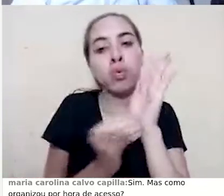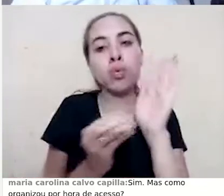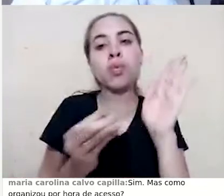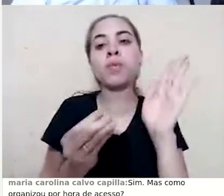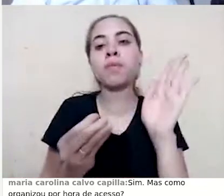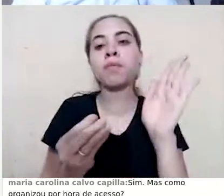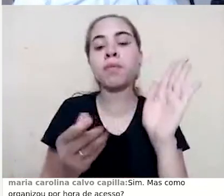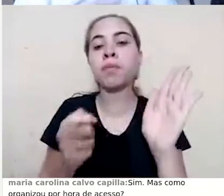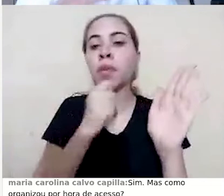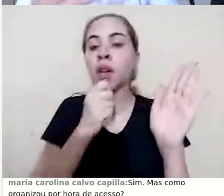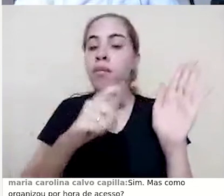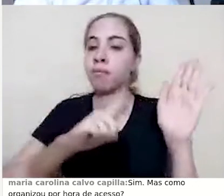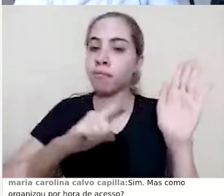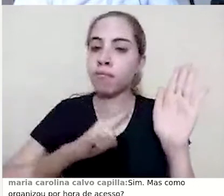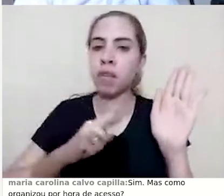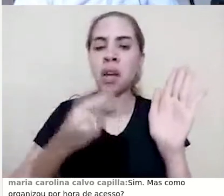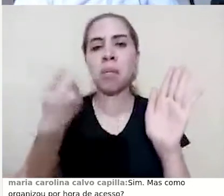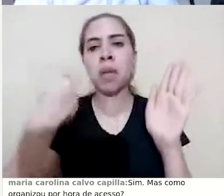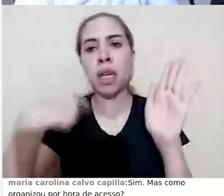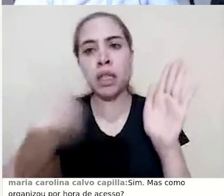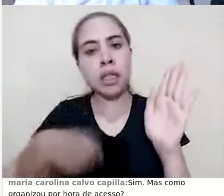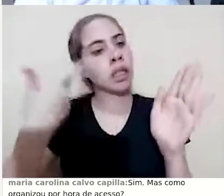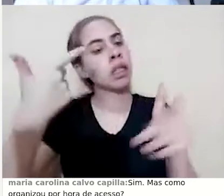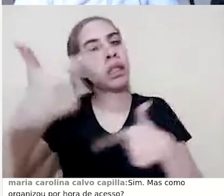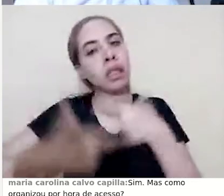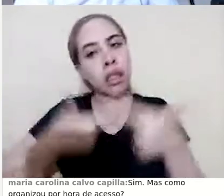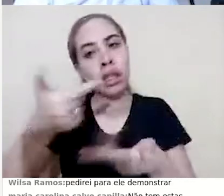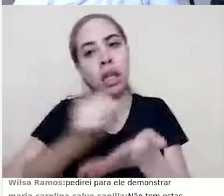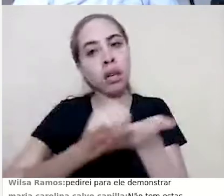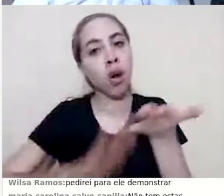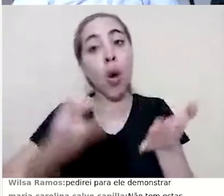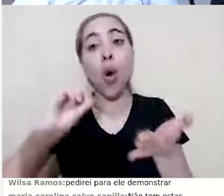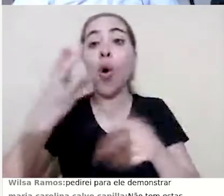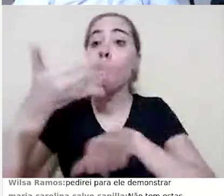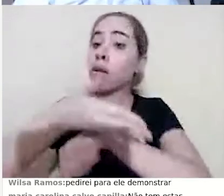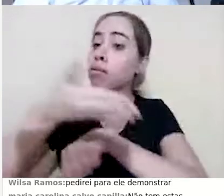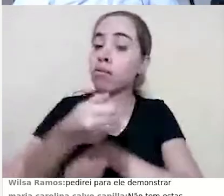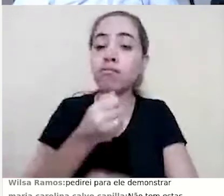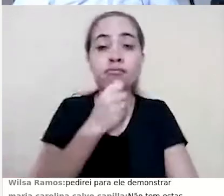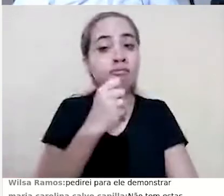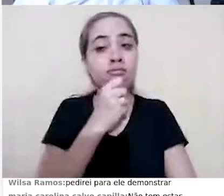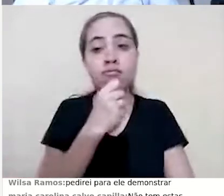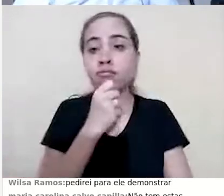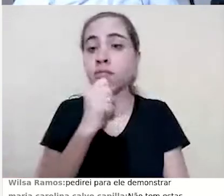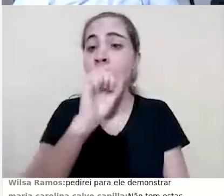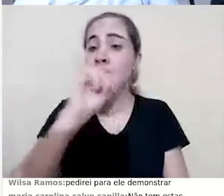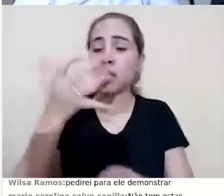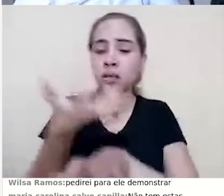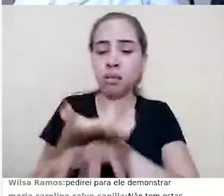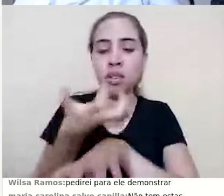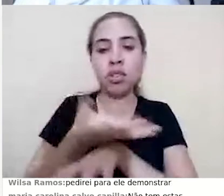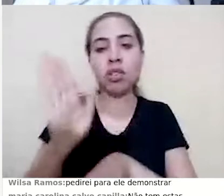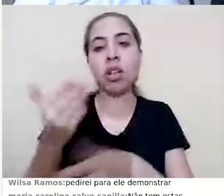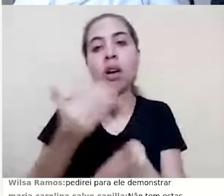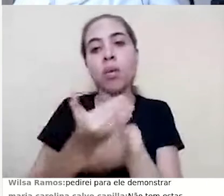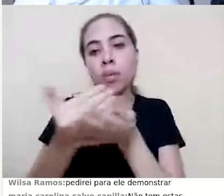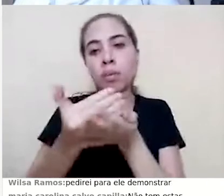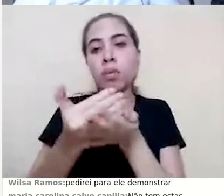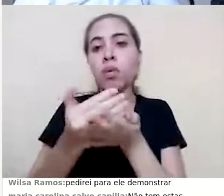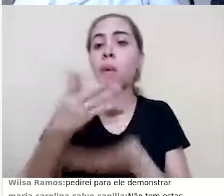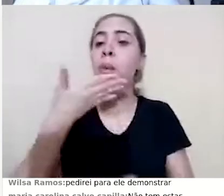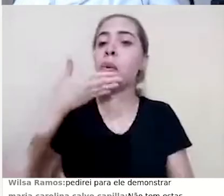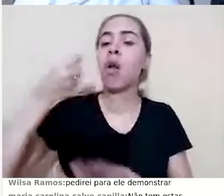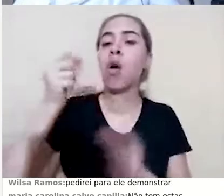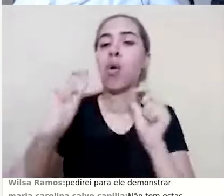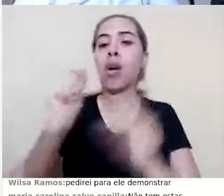ainda, necessitam ser trabalhados ou não foram acessados. Como a disciplina já começou, o ideal era que todos os alunos